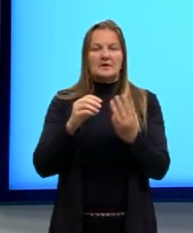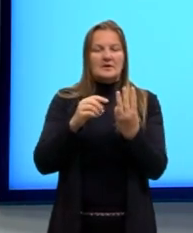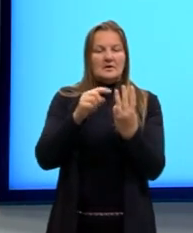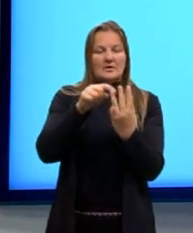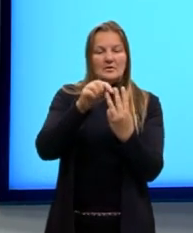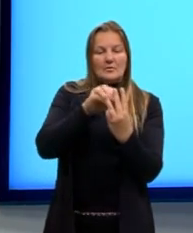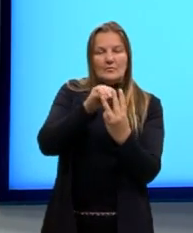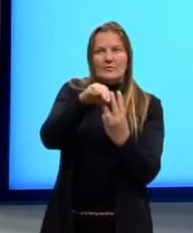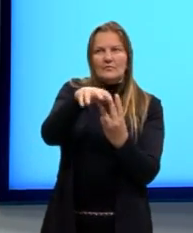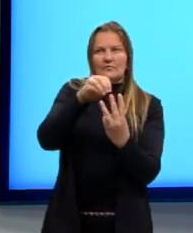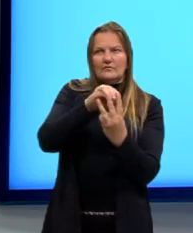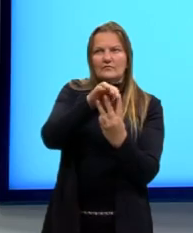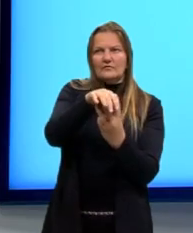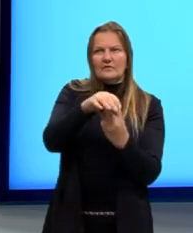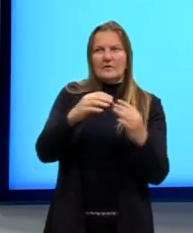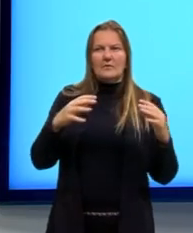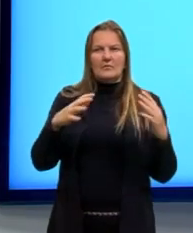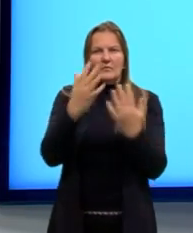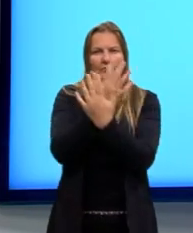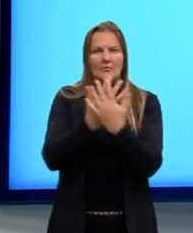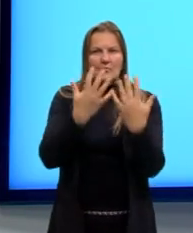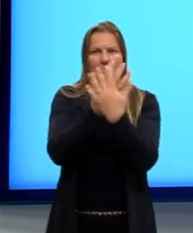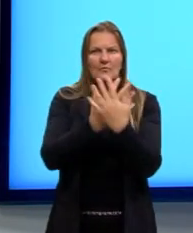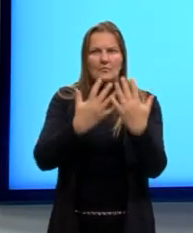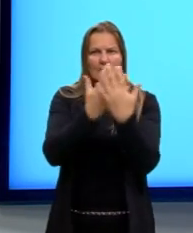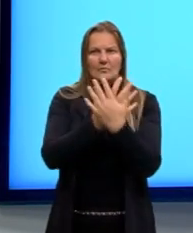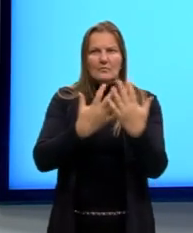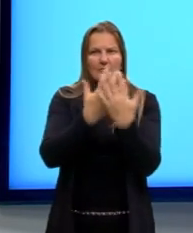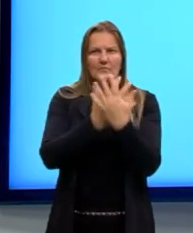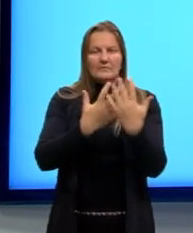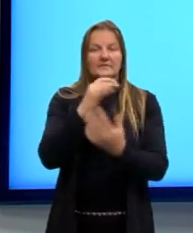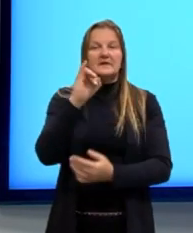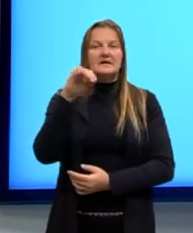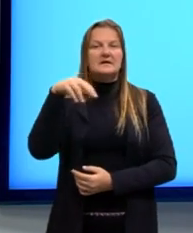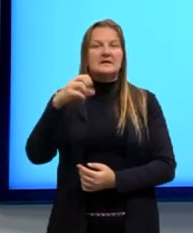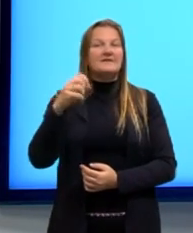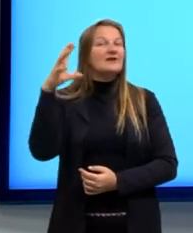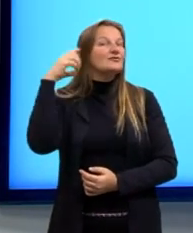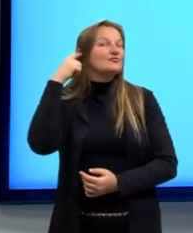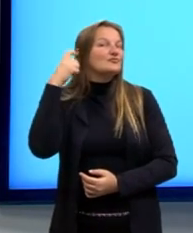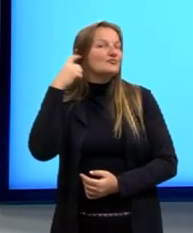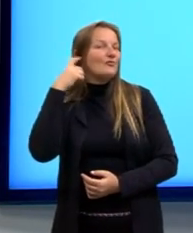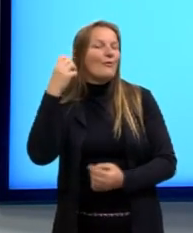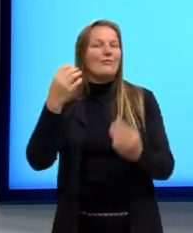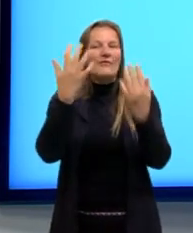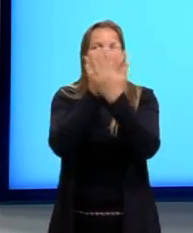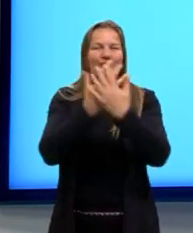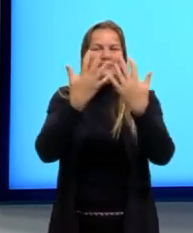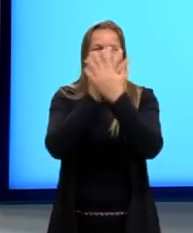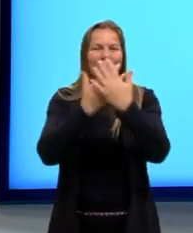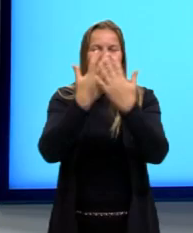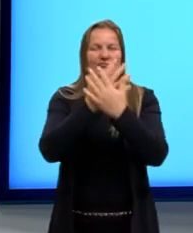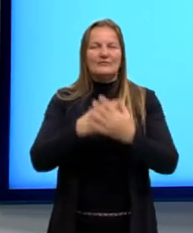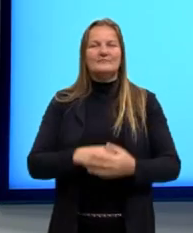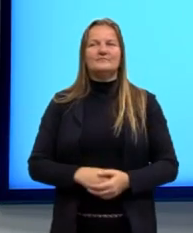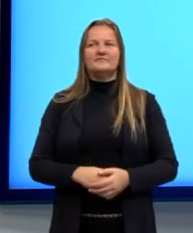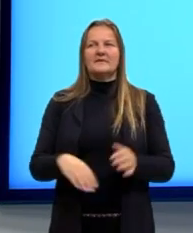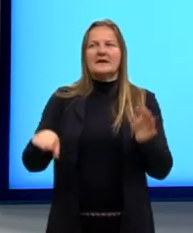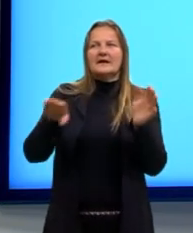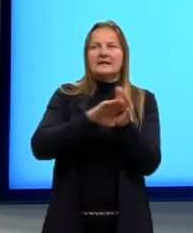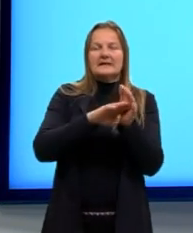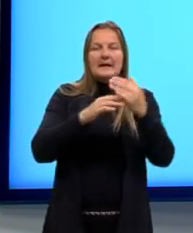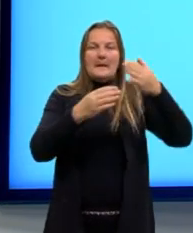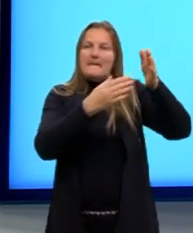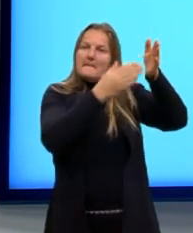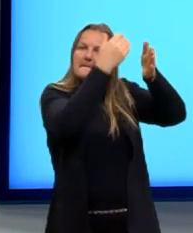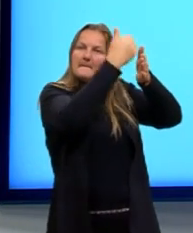uma com a outra e vai gerar, então, o nosso efeito da interferência que a gente já discutiu. E quando isso chega e bate em uma